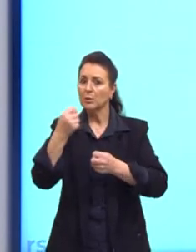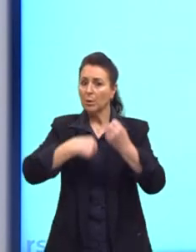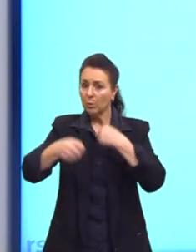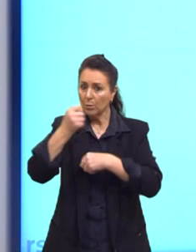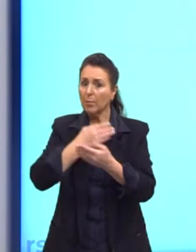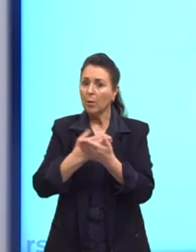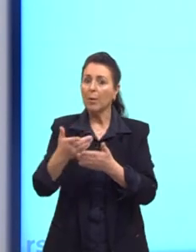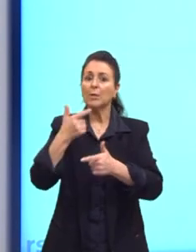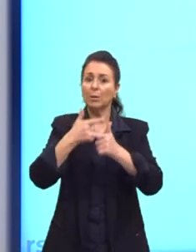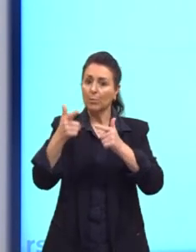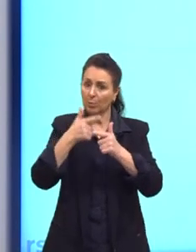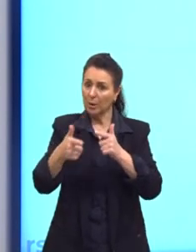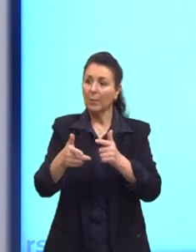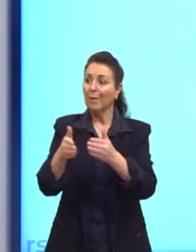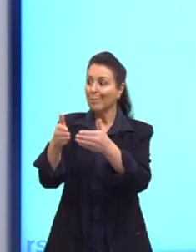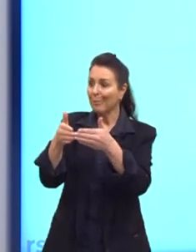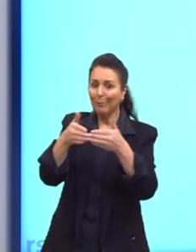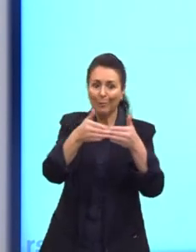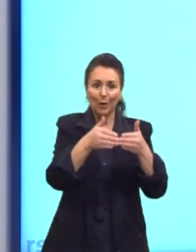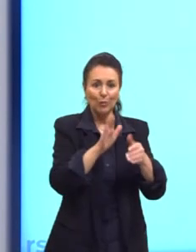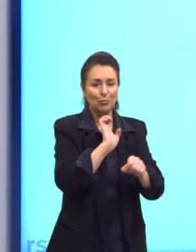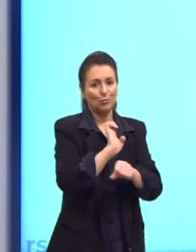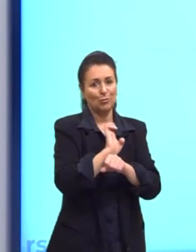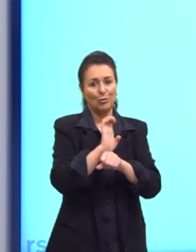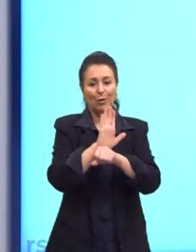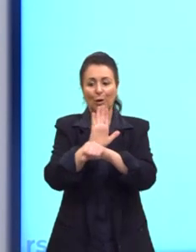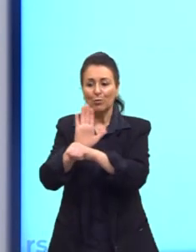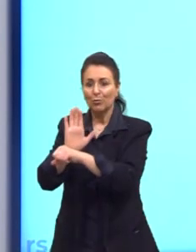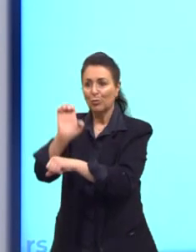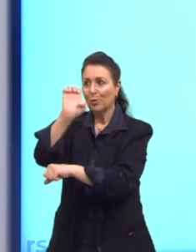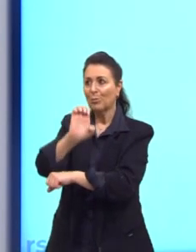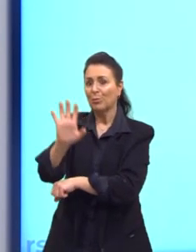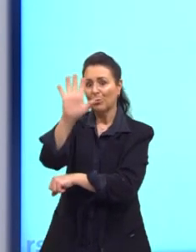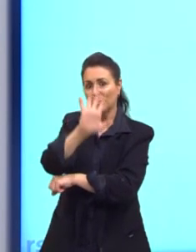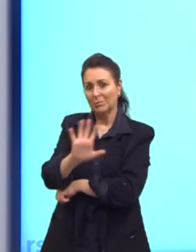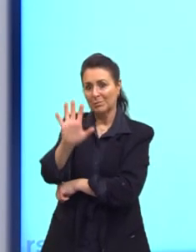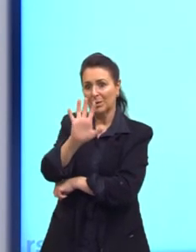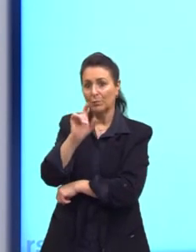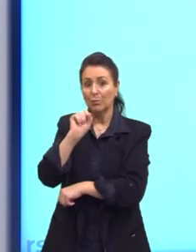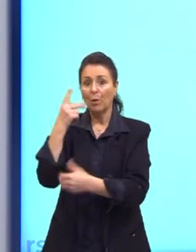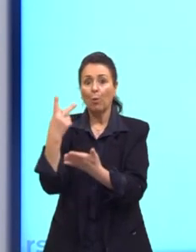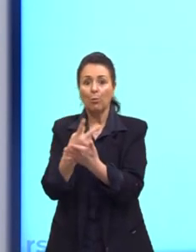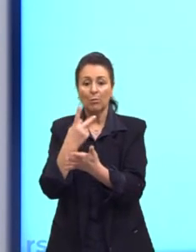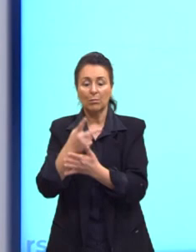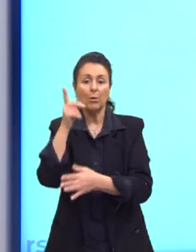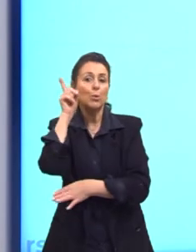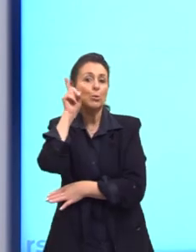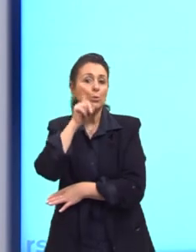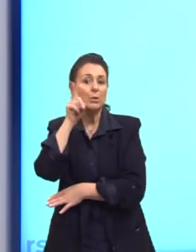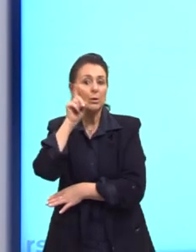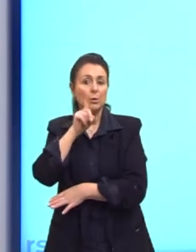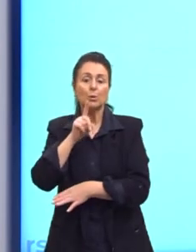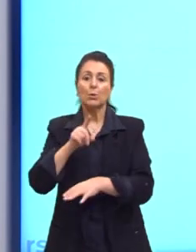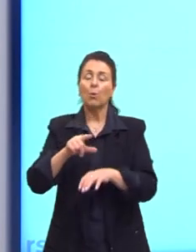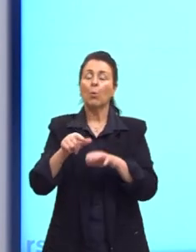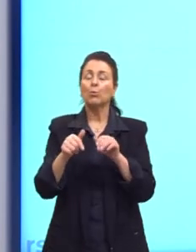intervenção do Estado na economia para reativar a economia, que foi o que aconteceu nos Estados Unidos com a depressão, e também o Estado do bem-estar